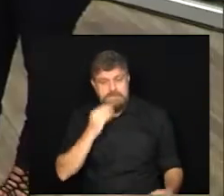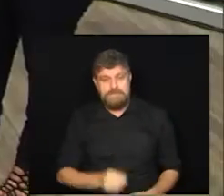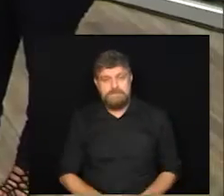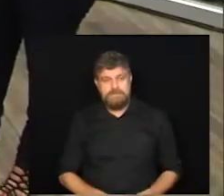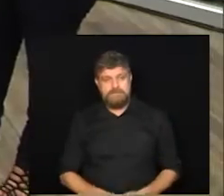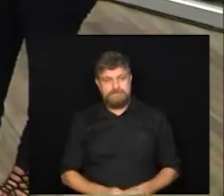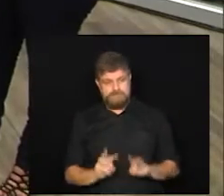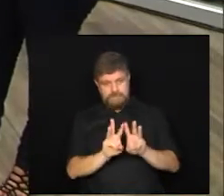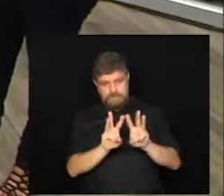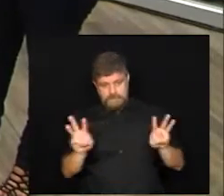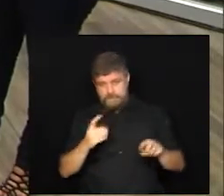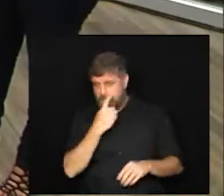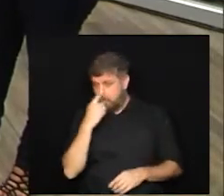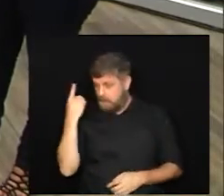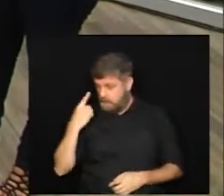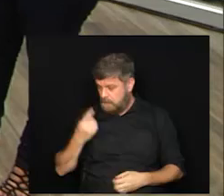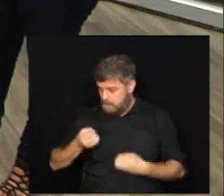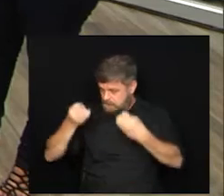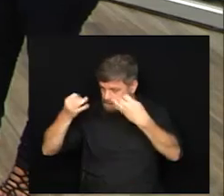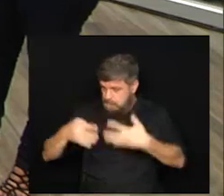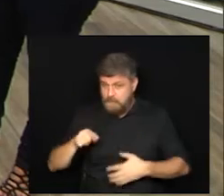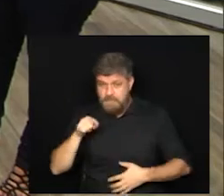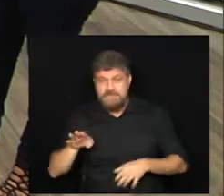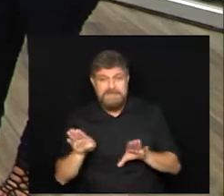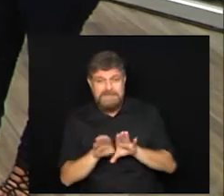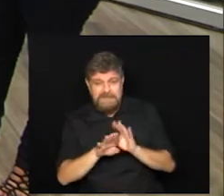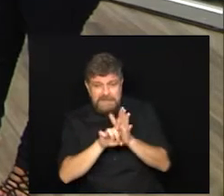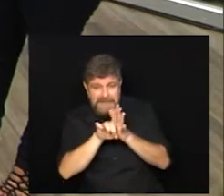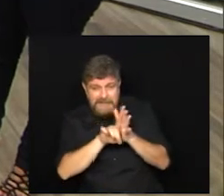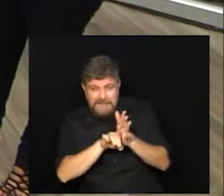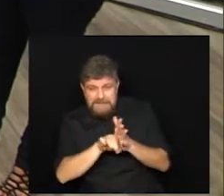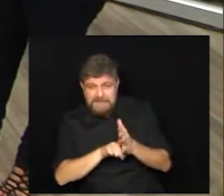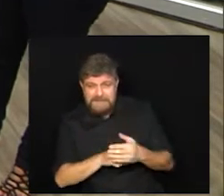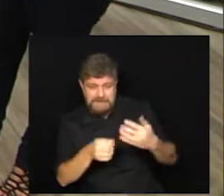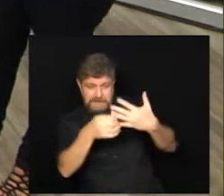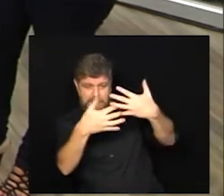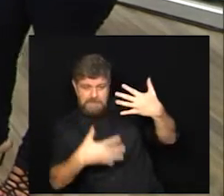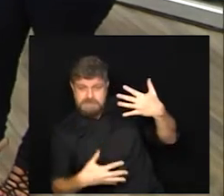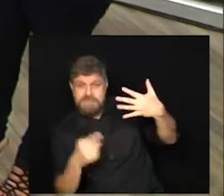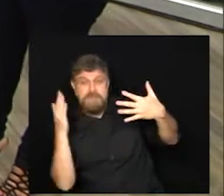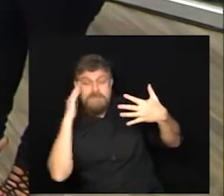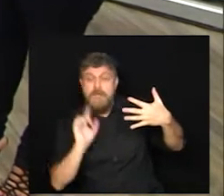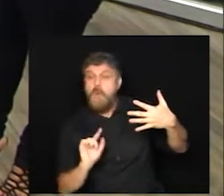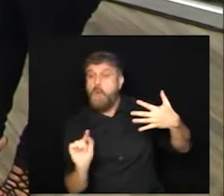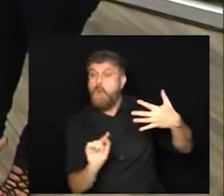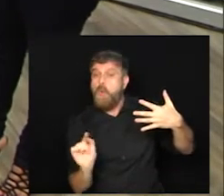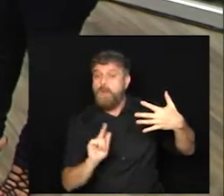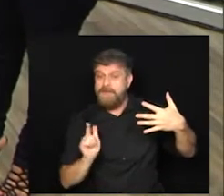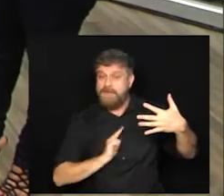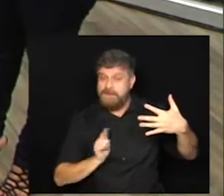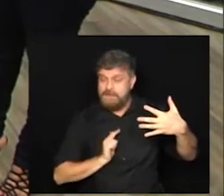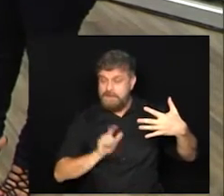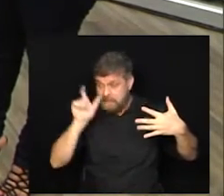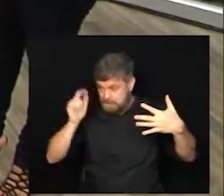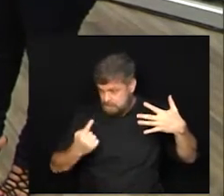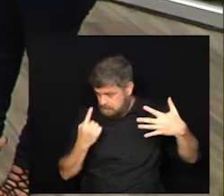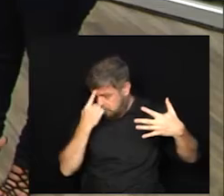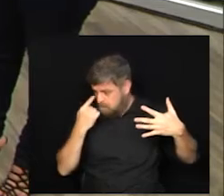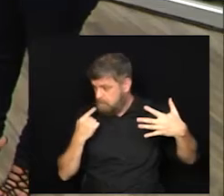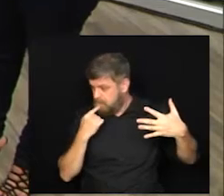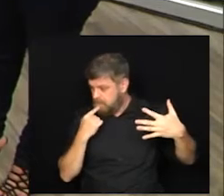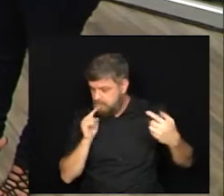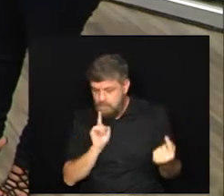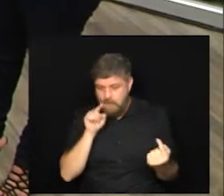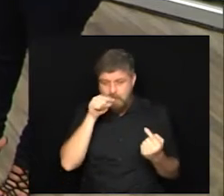site que a Mina Abriel acabou de falar, você vê também a descrição das vagas, para ver se você se encaixa aí na